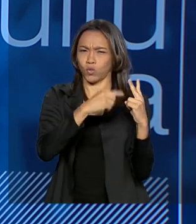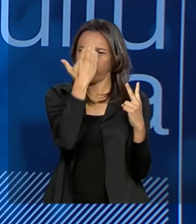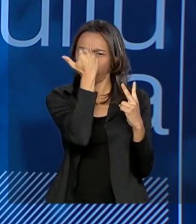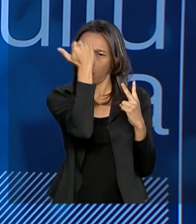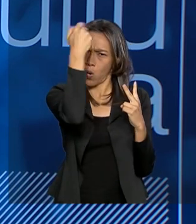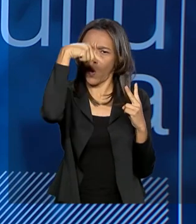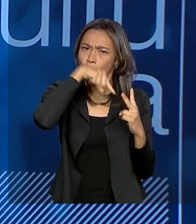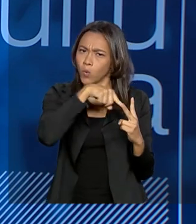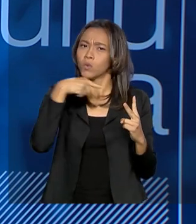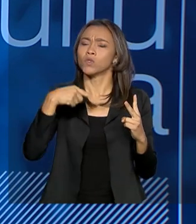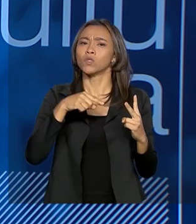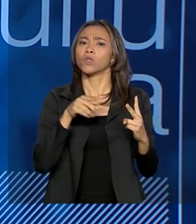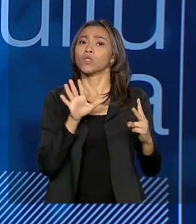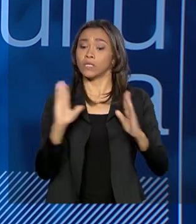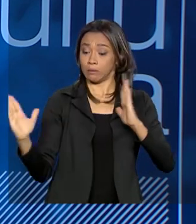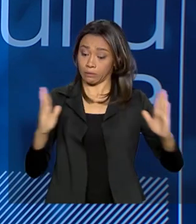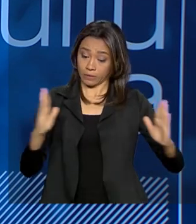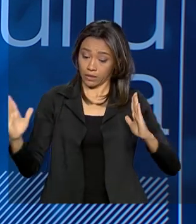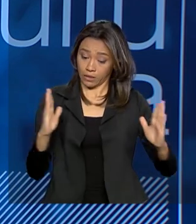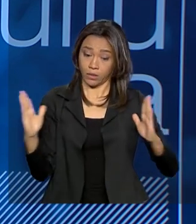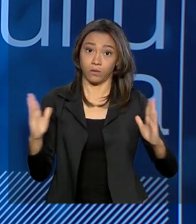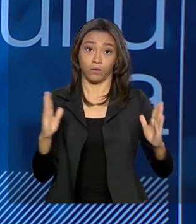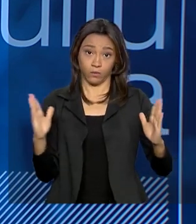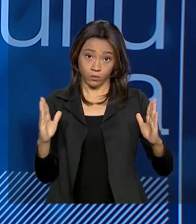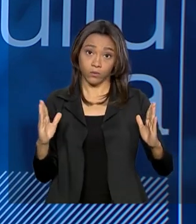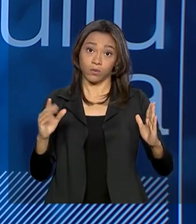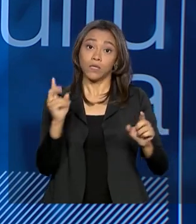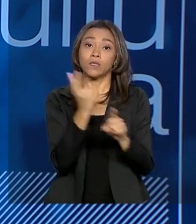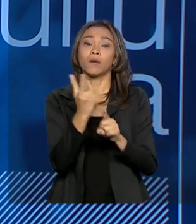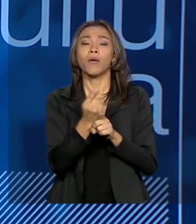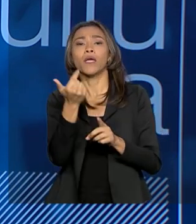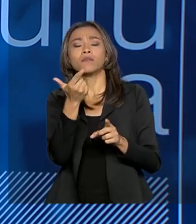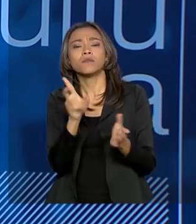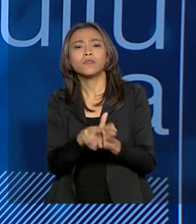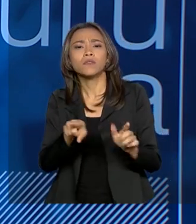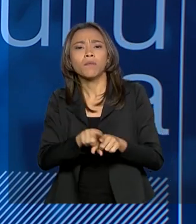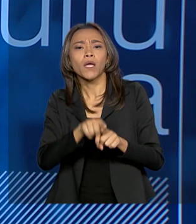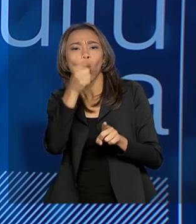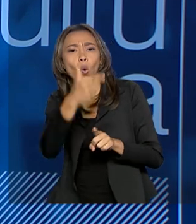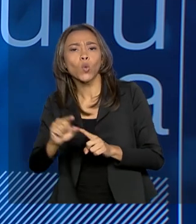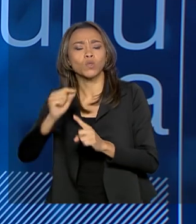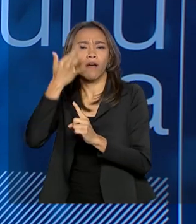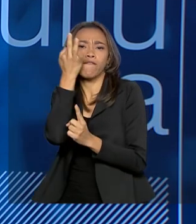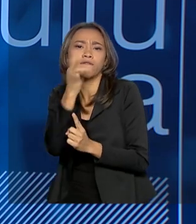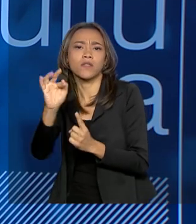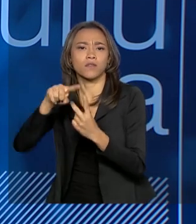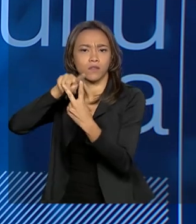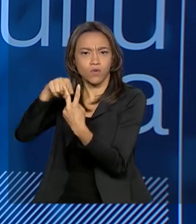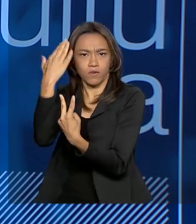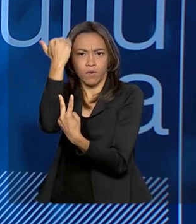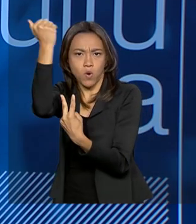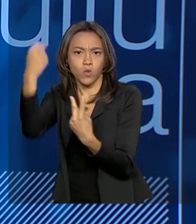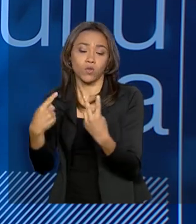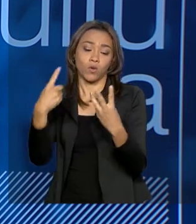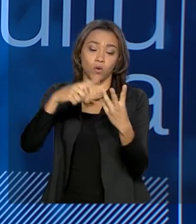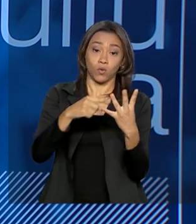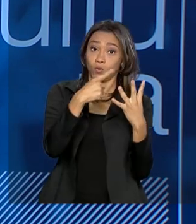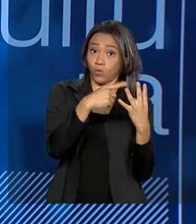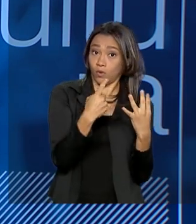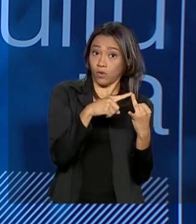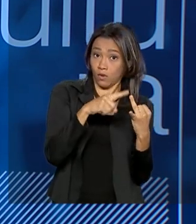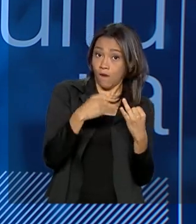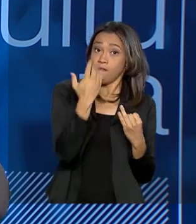os grandes autores do período elizabetano, a mesma coisa com Racine e Molière no classicismo francês, a mesma coisa com Goethe e Schiller